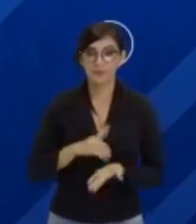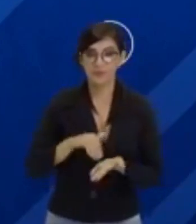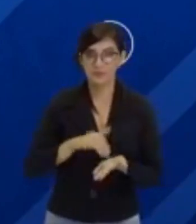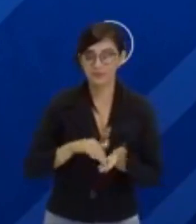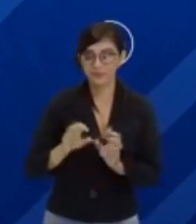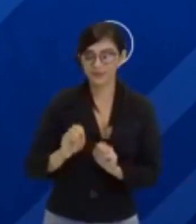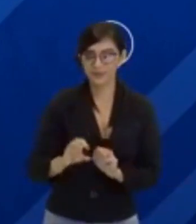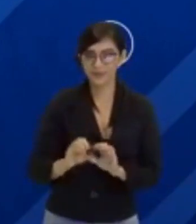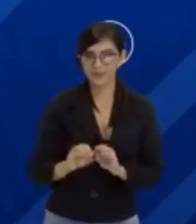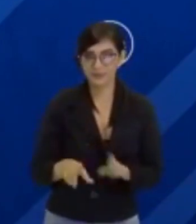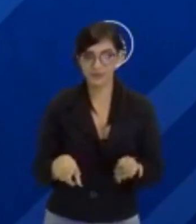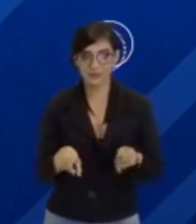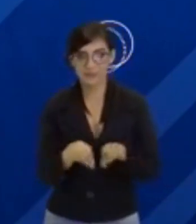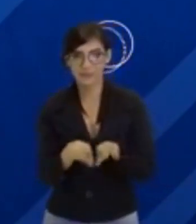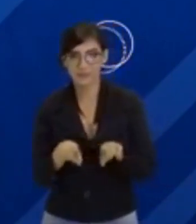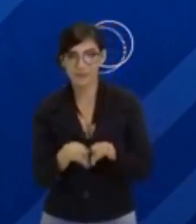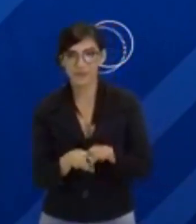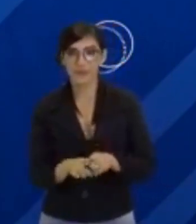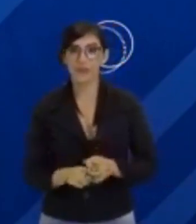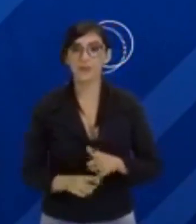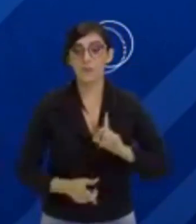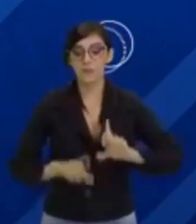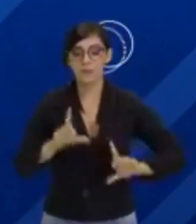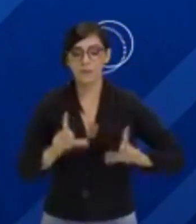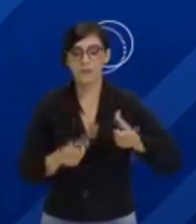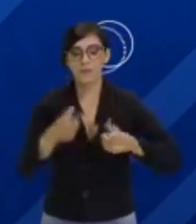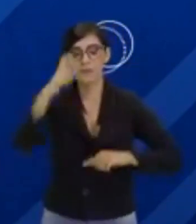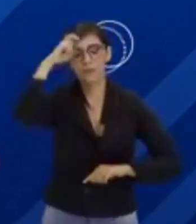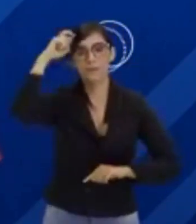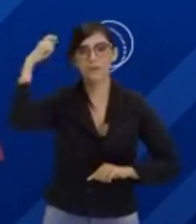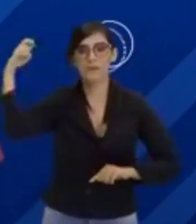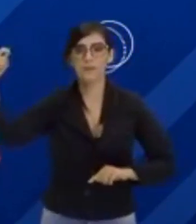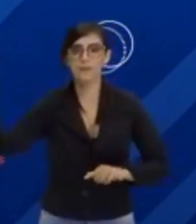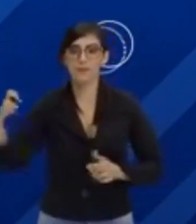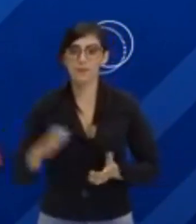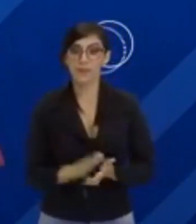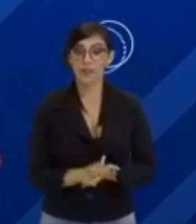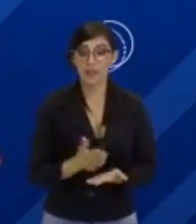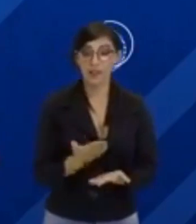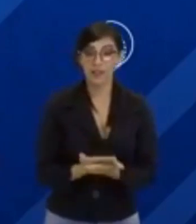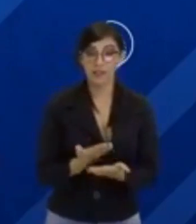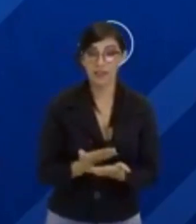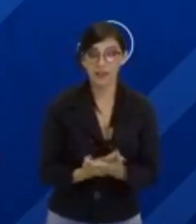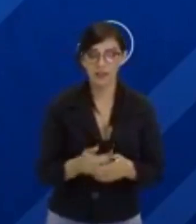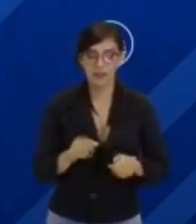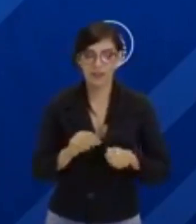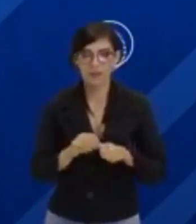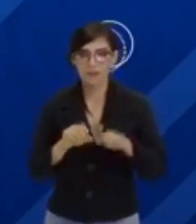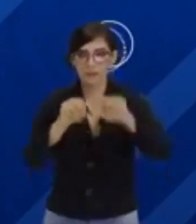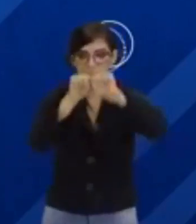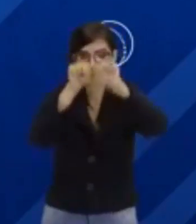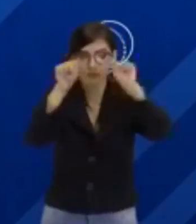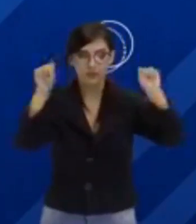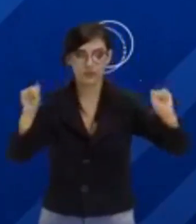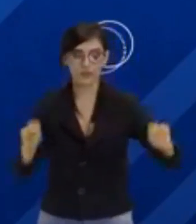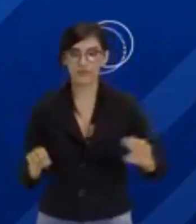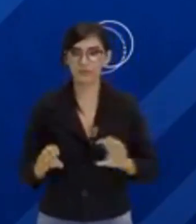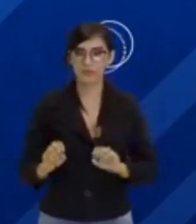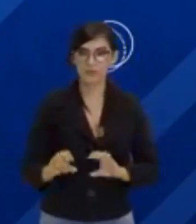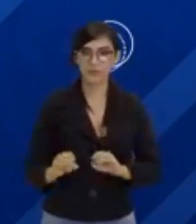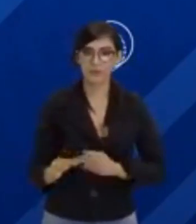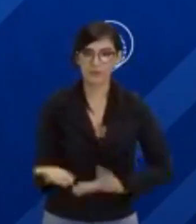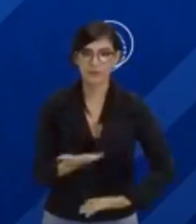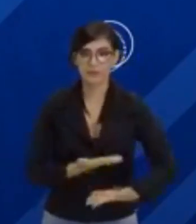Educação, em parceria com a Rede Cultura de Comunicação. Essas aulas são produzidas pelo Centro de Mídias do Estado,